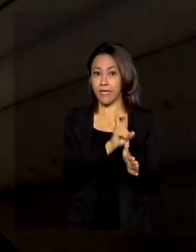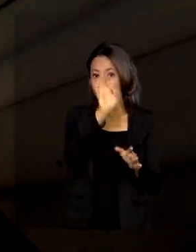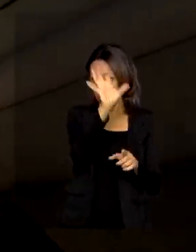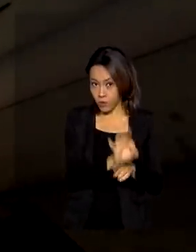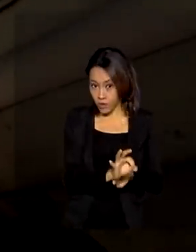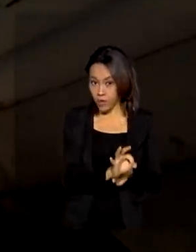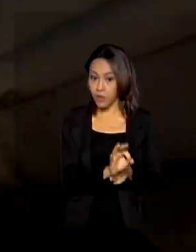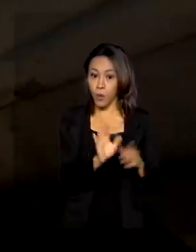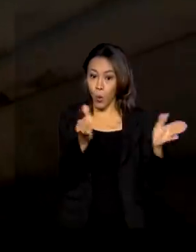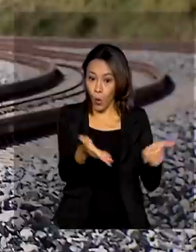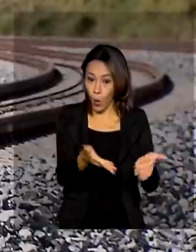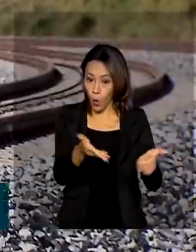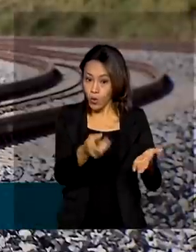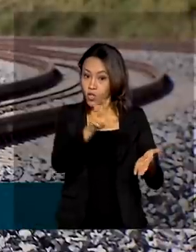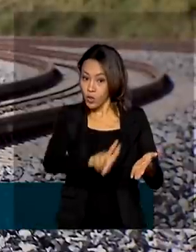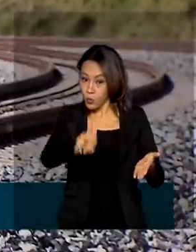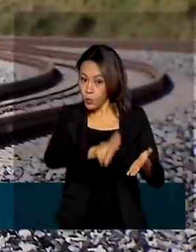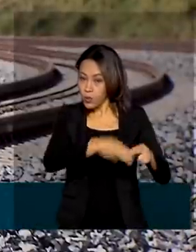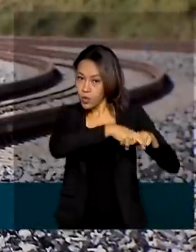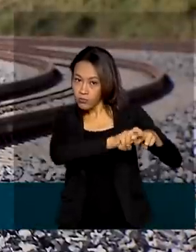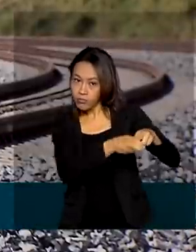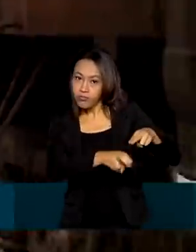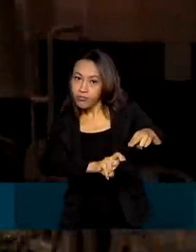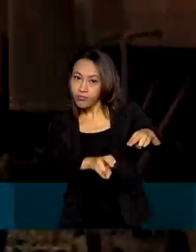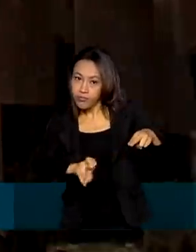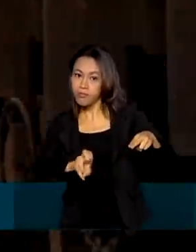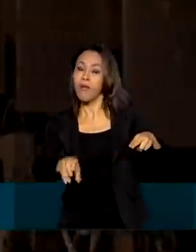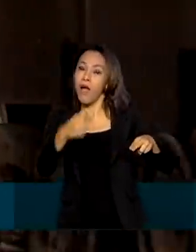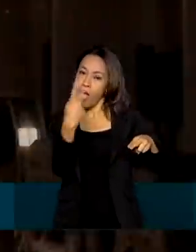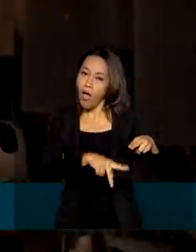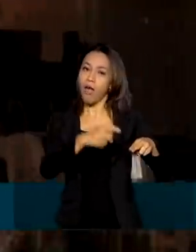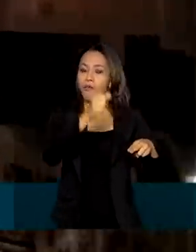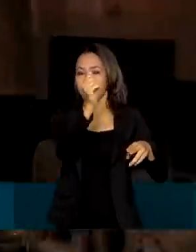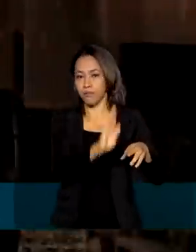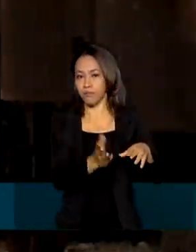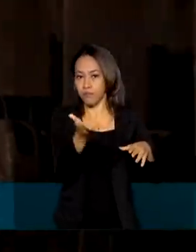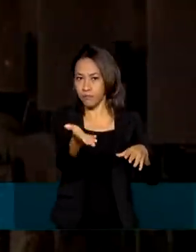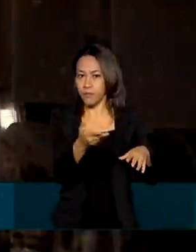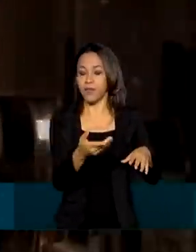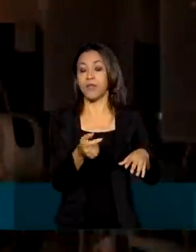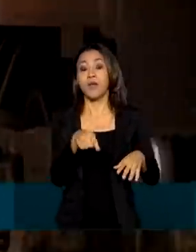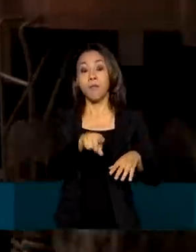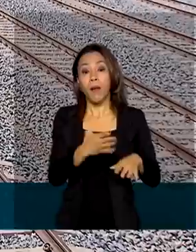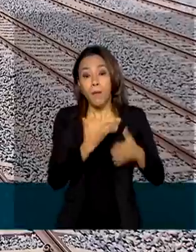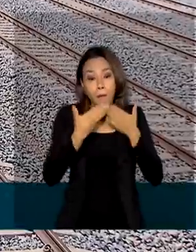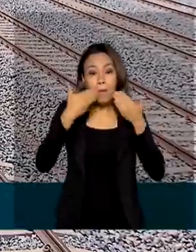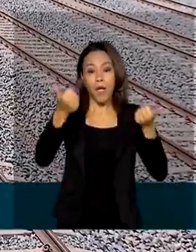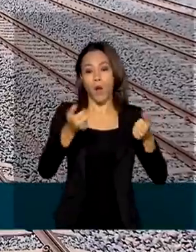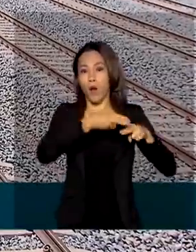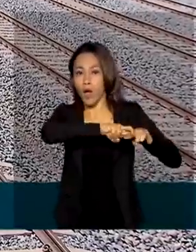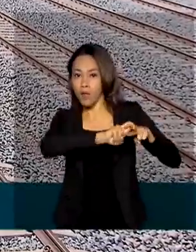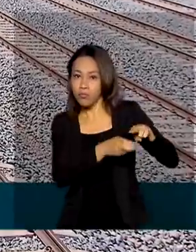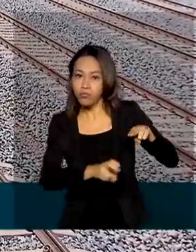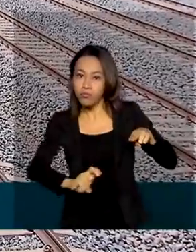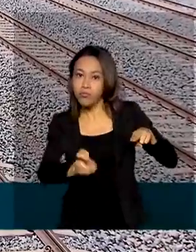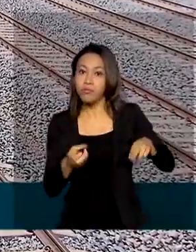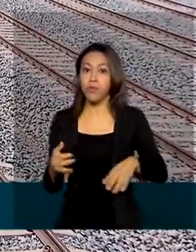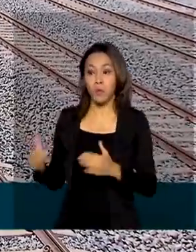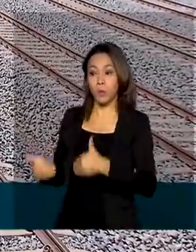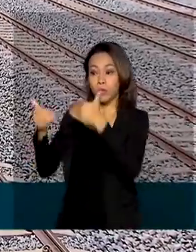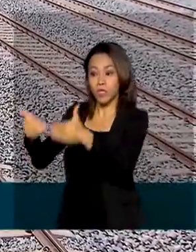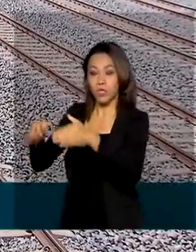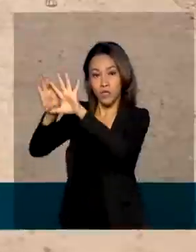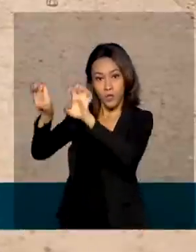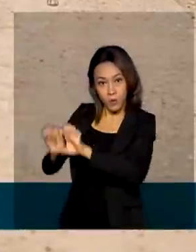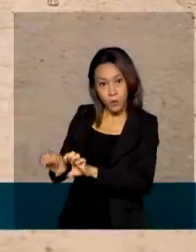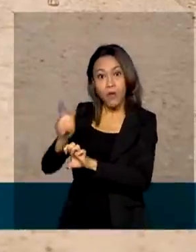transportada hoje no Brasil vai pelos trilhos. E para melhorar nosso sistema ferroviário, o Ministério da Infraestrutura